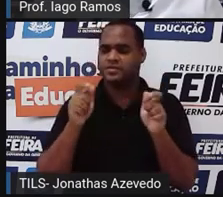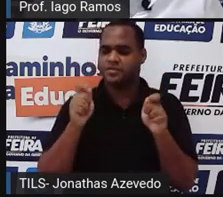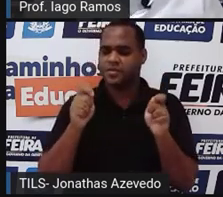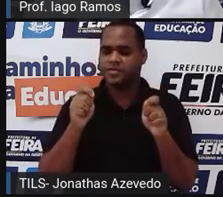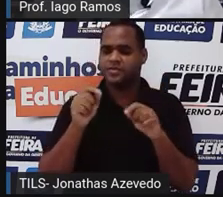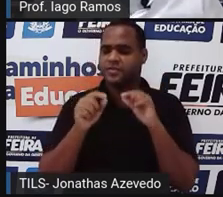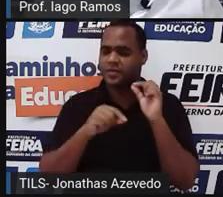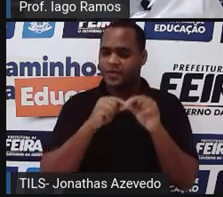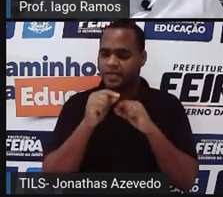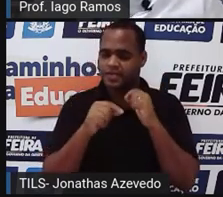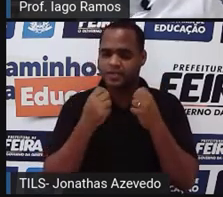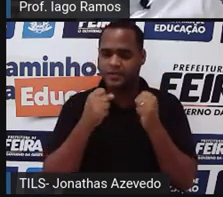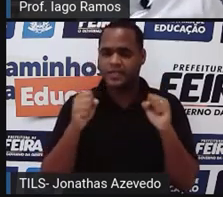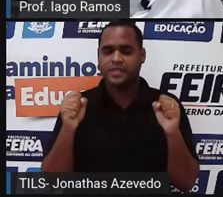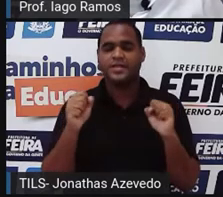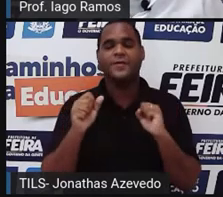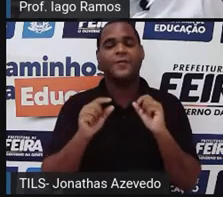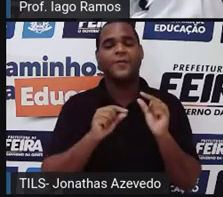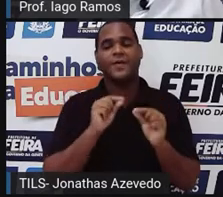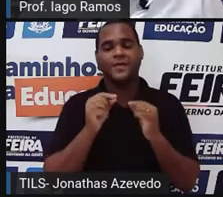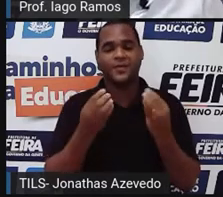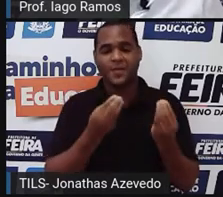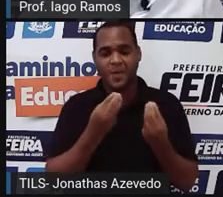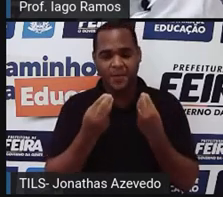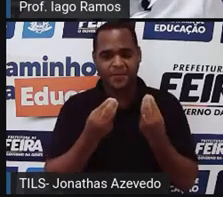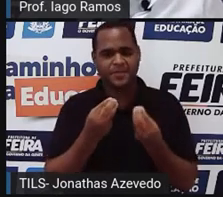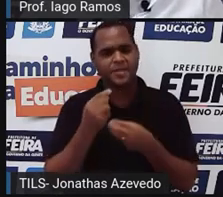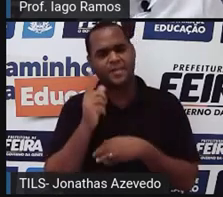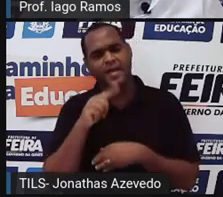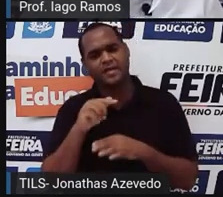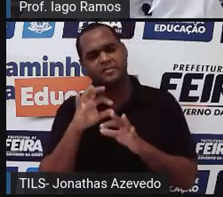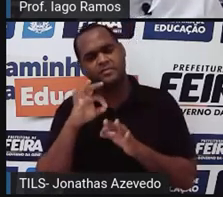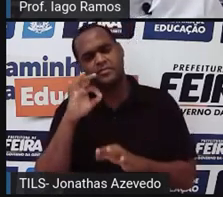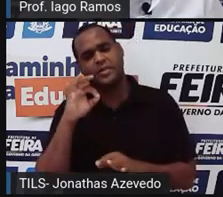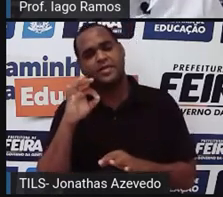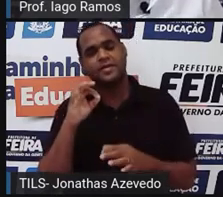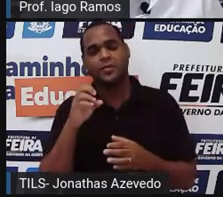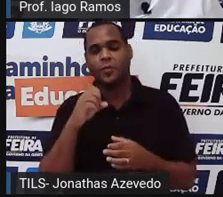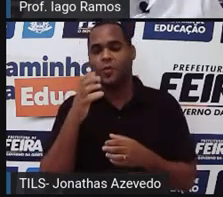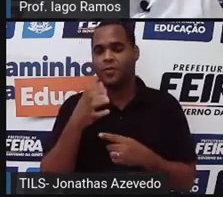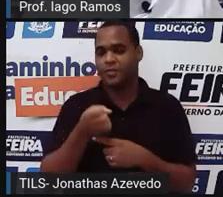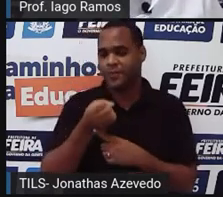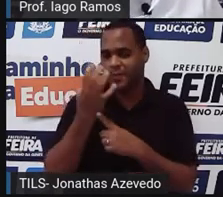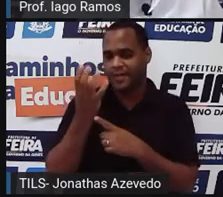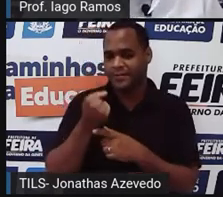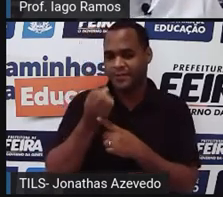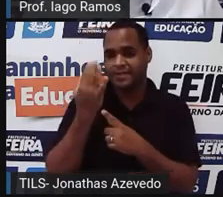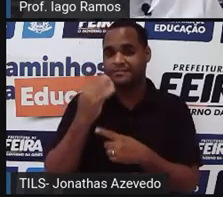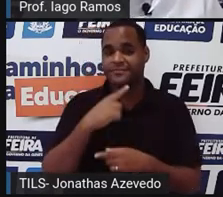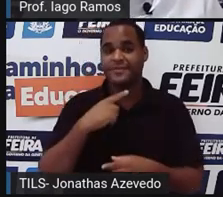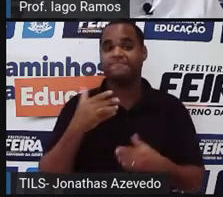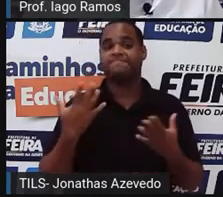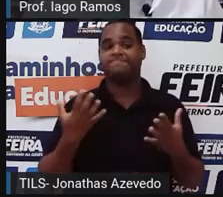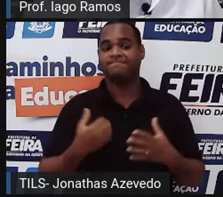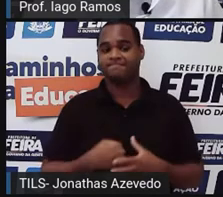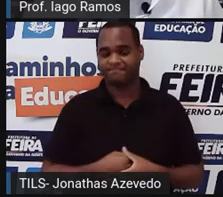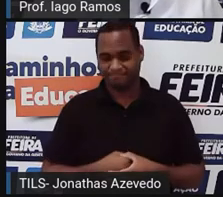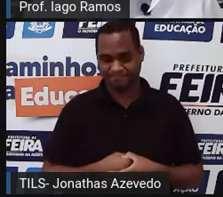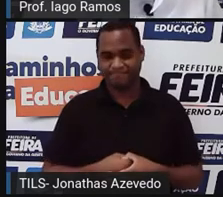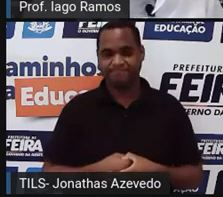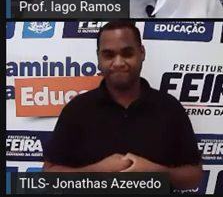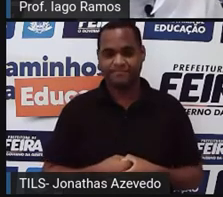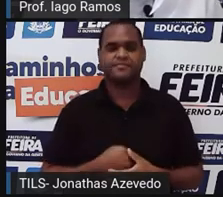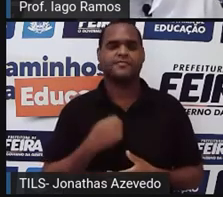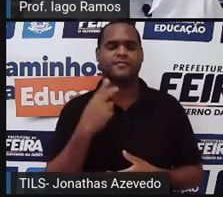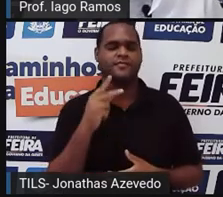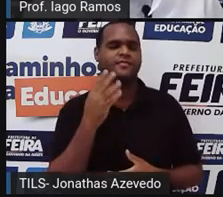grandezas aí. O que é que indica a medida? O que é que indica a quantidade nessa situação? Né? E